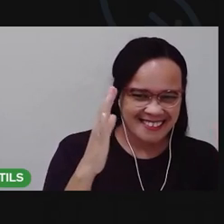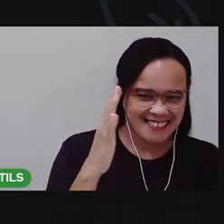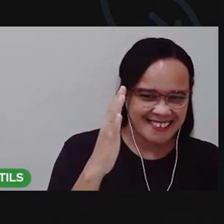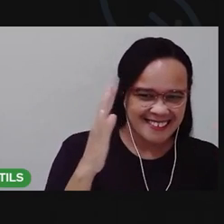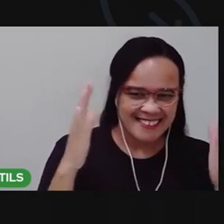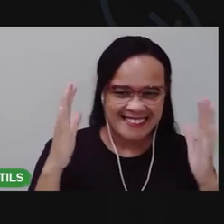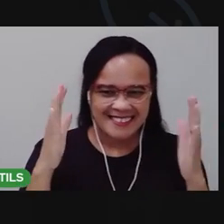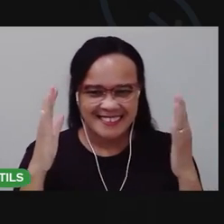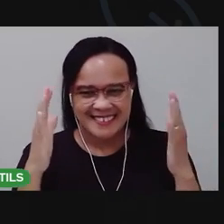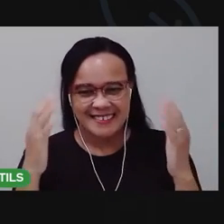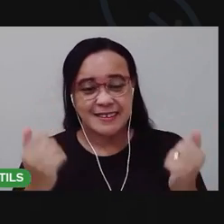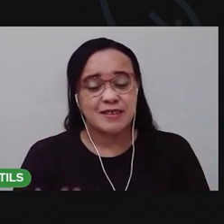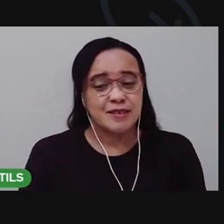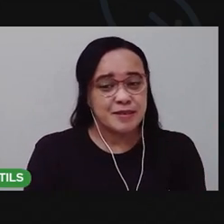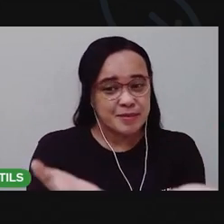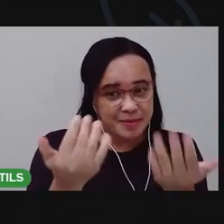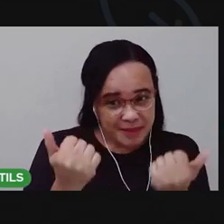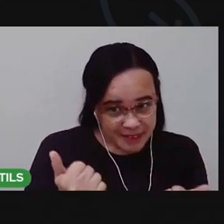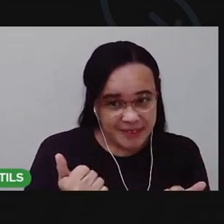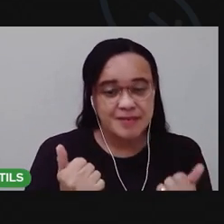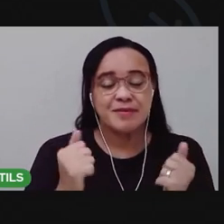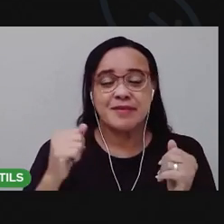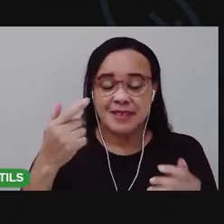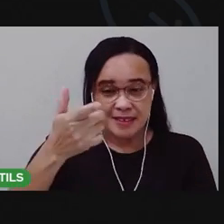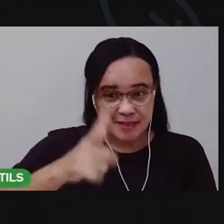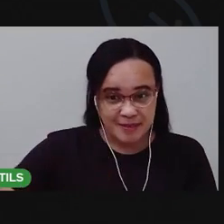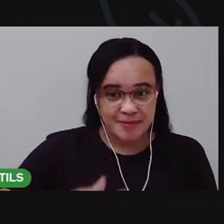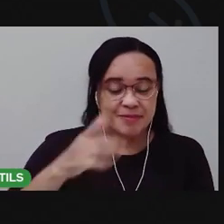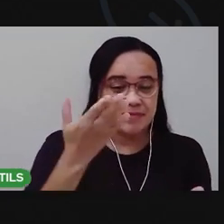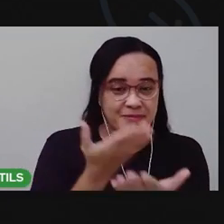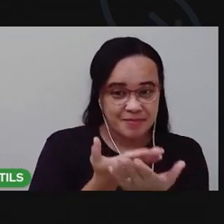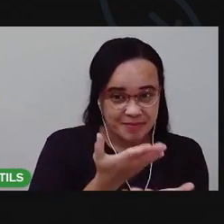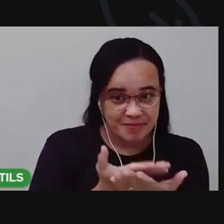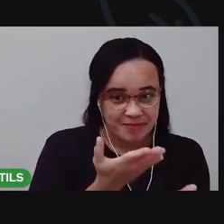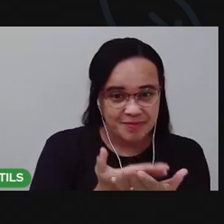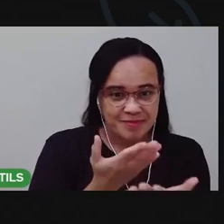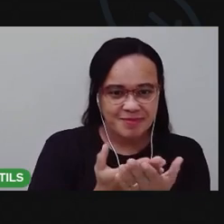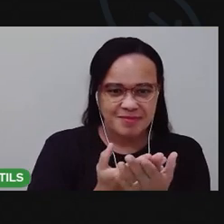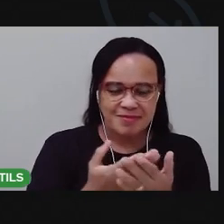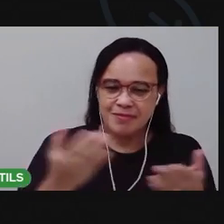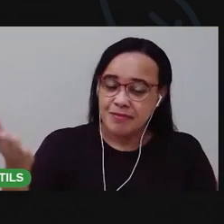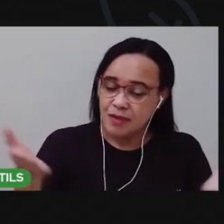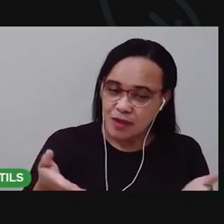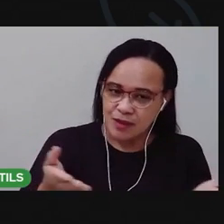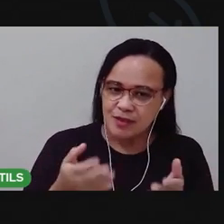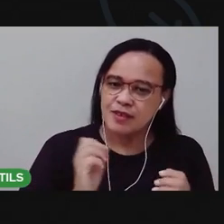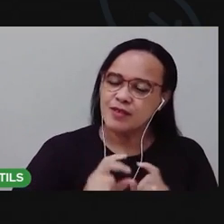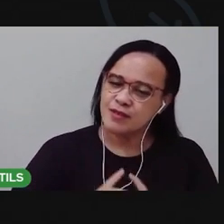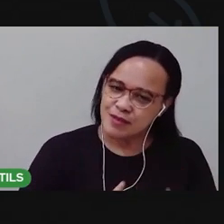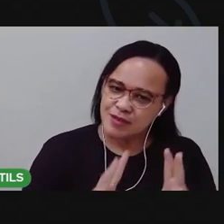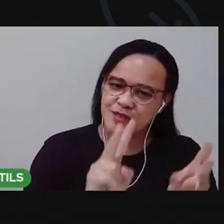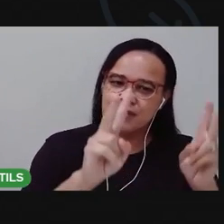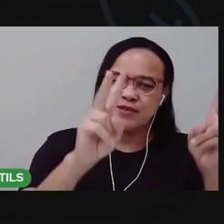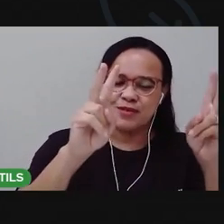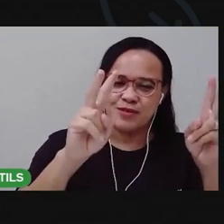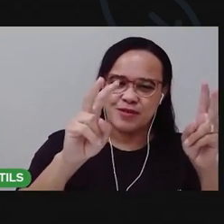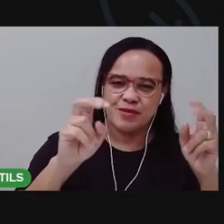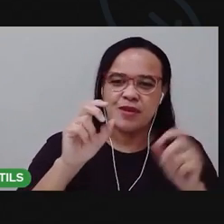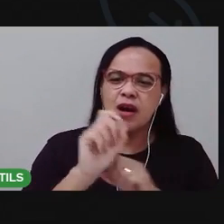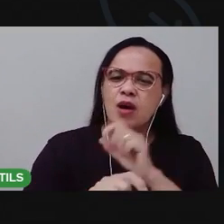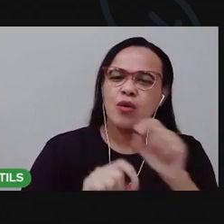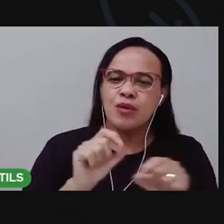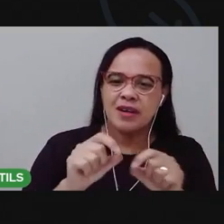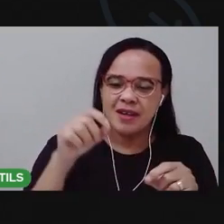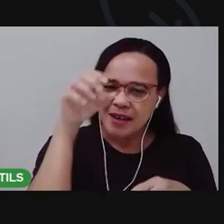Sejam bem-vindas, crianças, a mais uma aula. Hoje a gente vai continuar com a nossa aprendizagem.